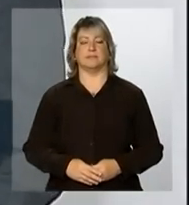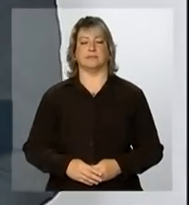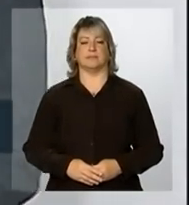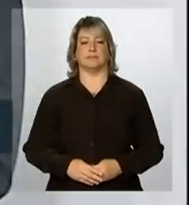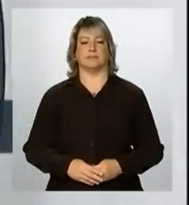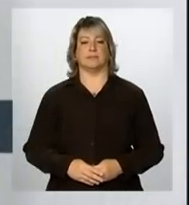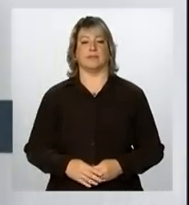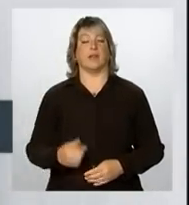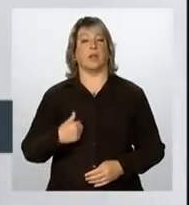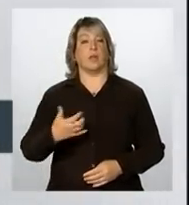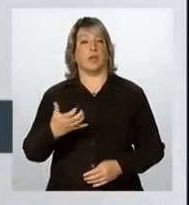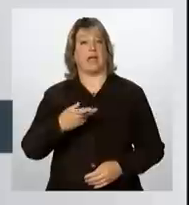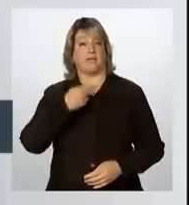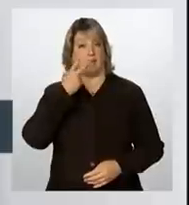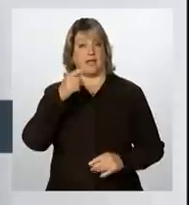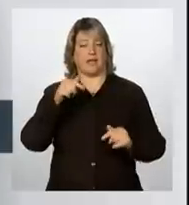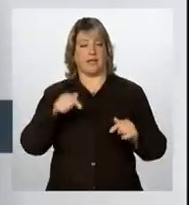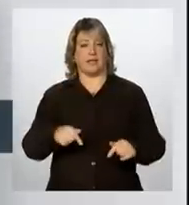Destacar aqui